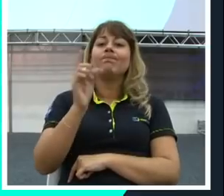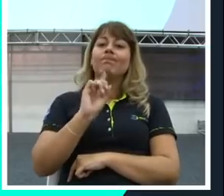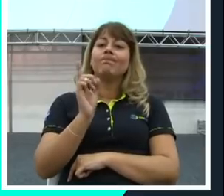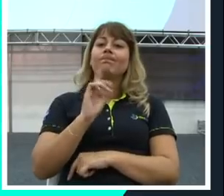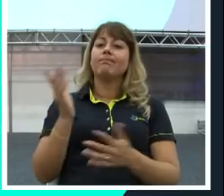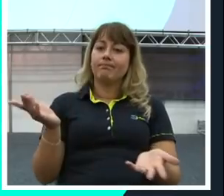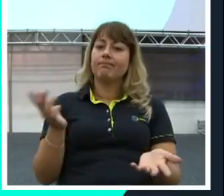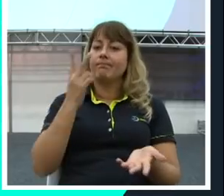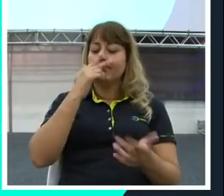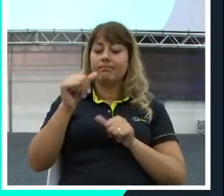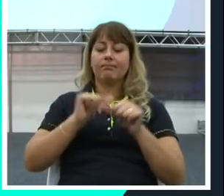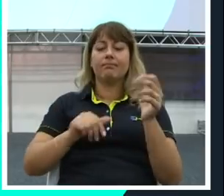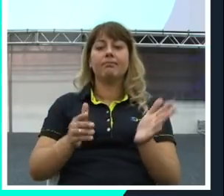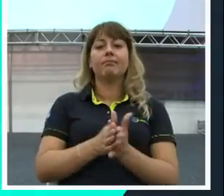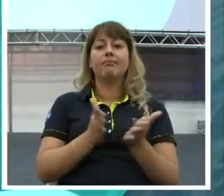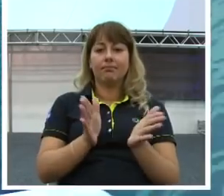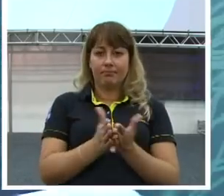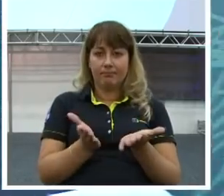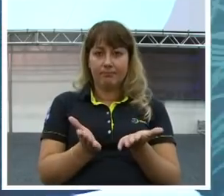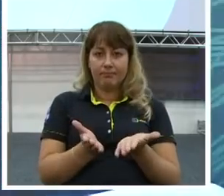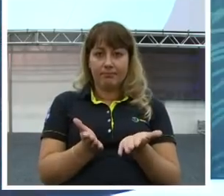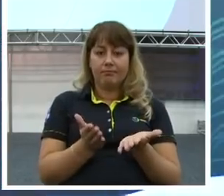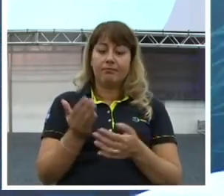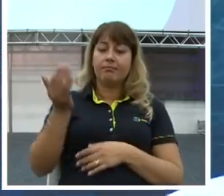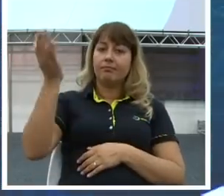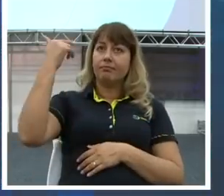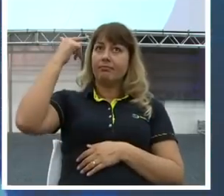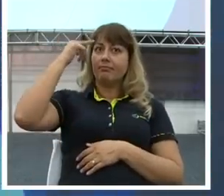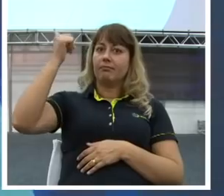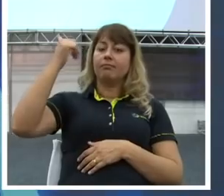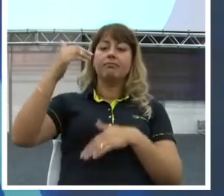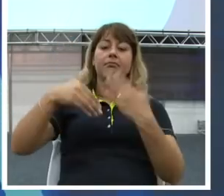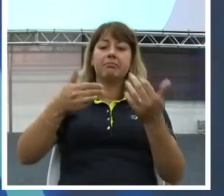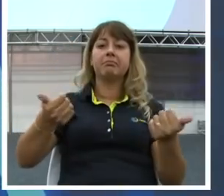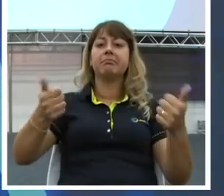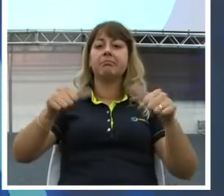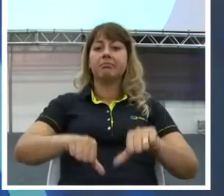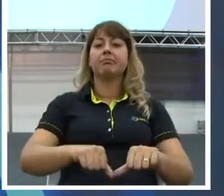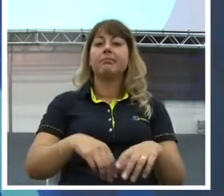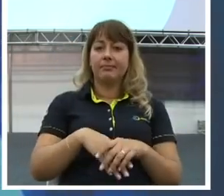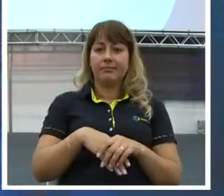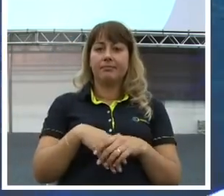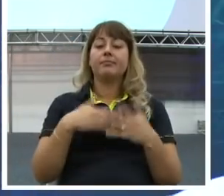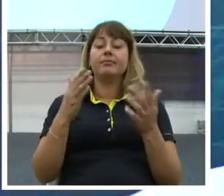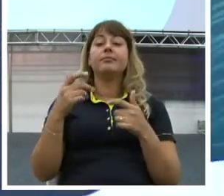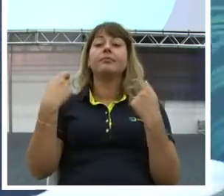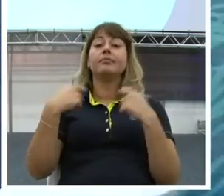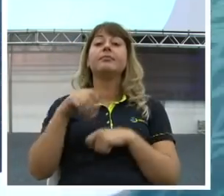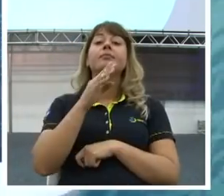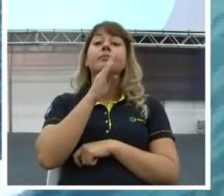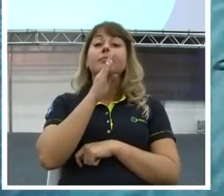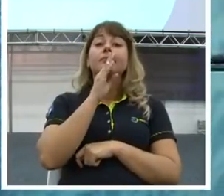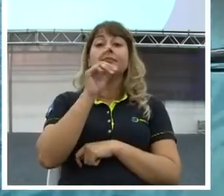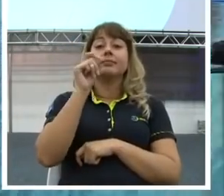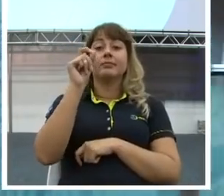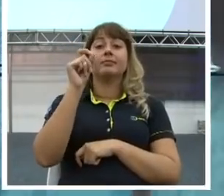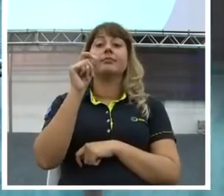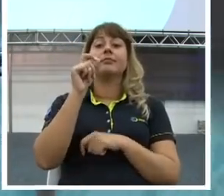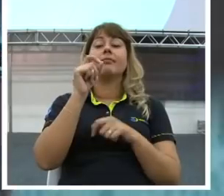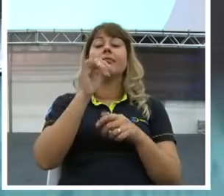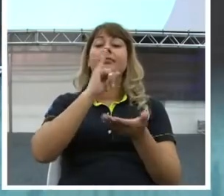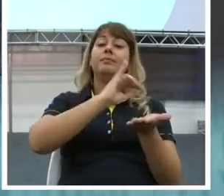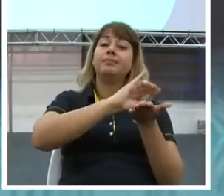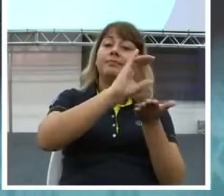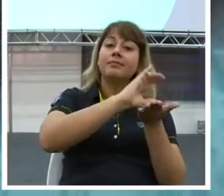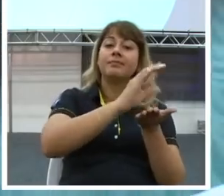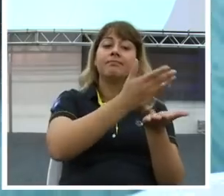Olha só que interessante. Você empobrece. Ao invés de enriquecer. Tá? Então você tem que conhecer sobre investimentos.